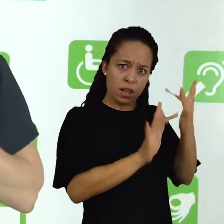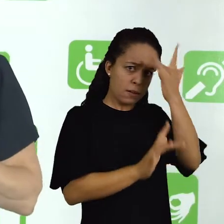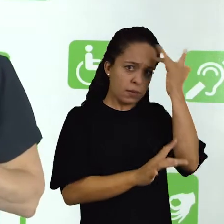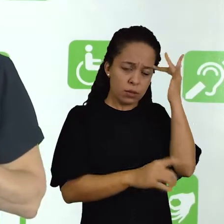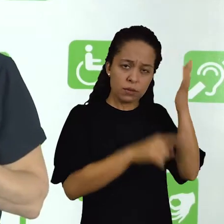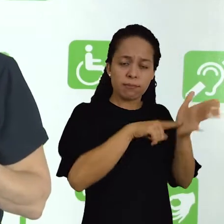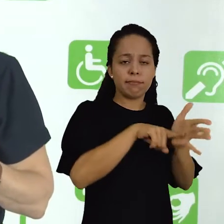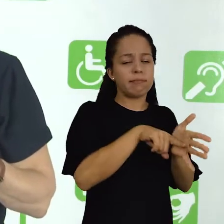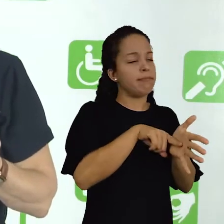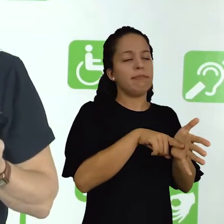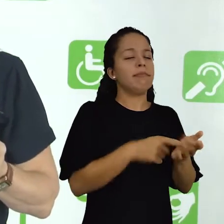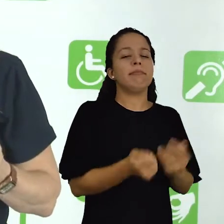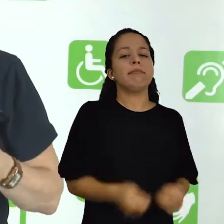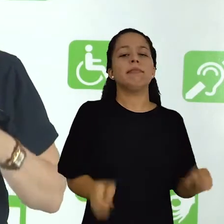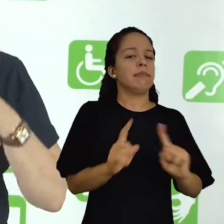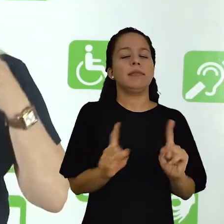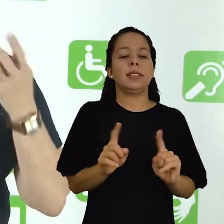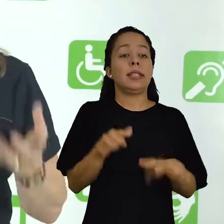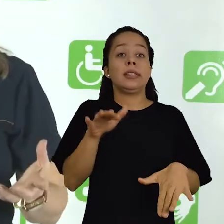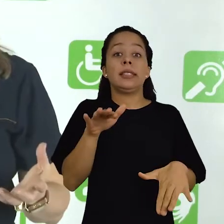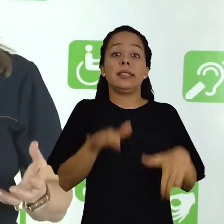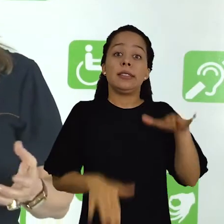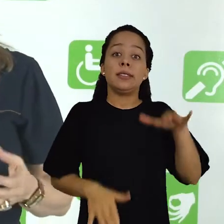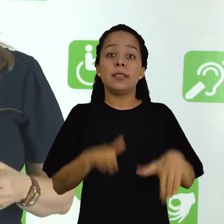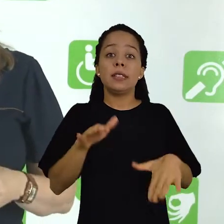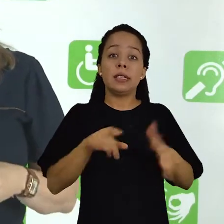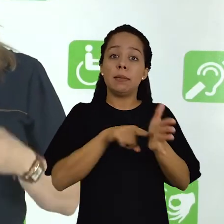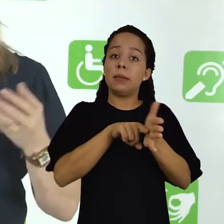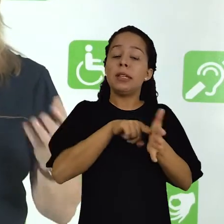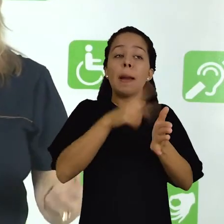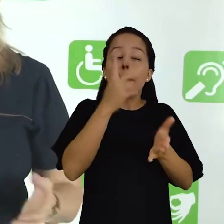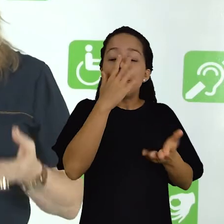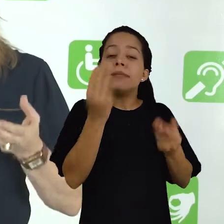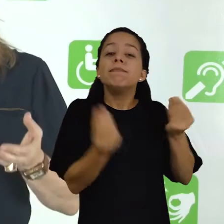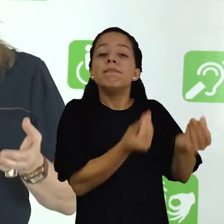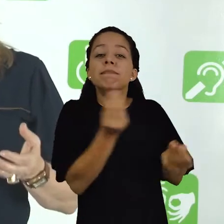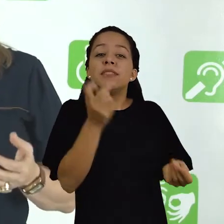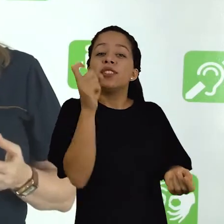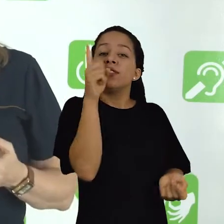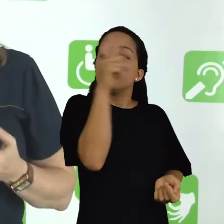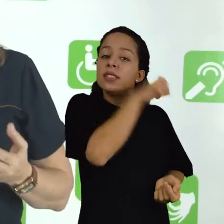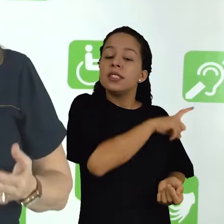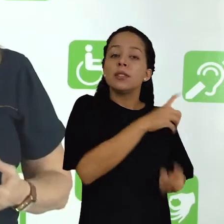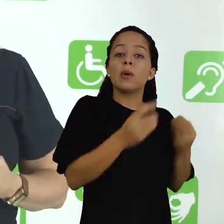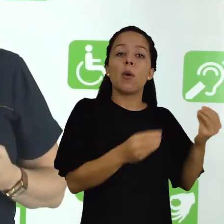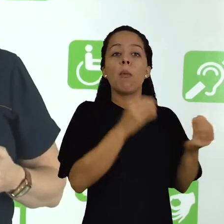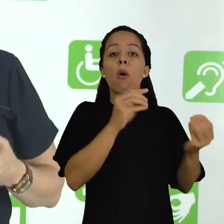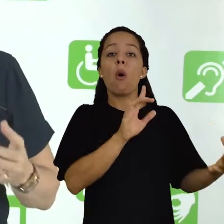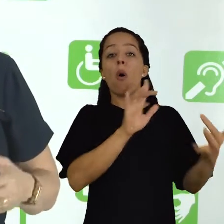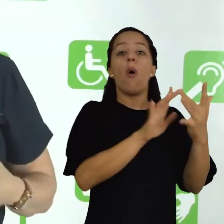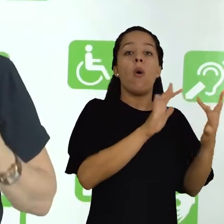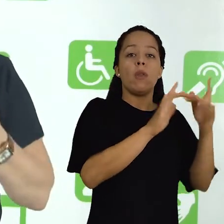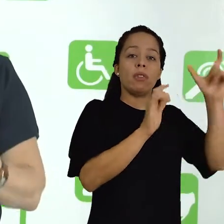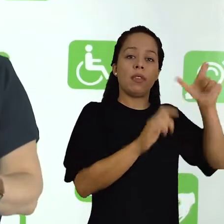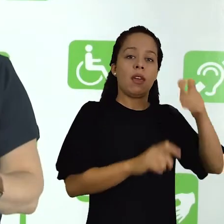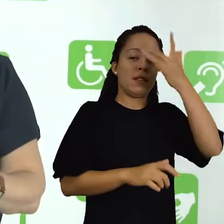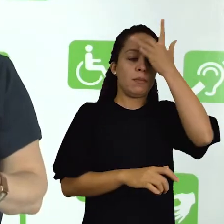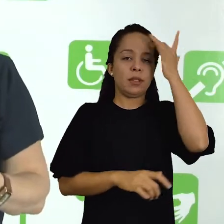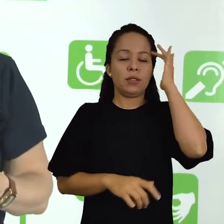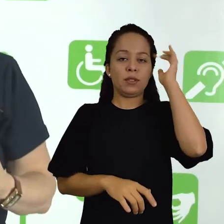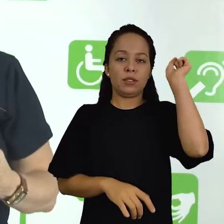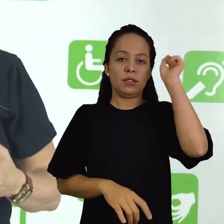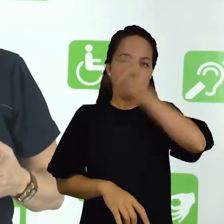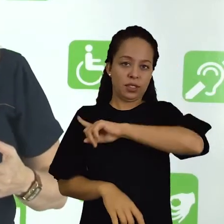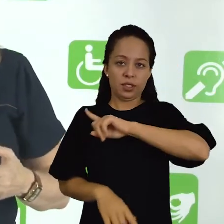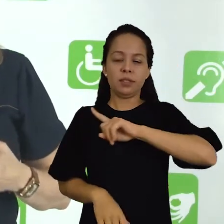sujeito da pesquisa, o que, muitas vezes, torna difícil a pesquisa, porque é muito difícil de você ter acesso a esse